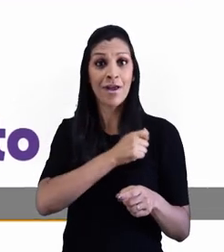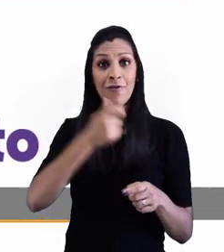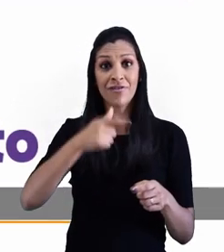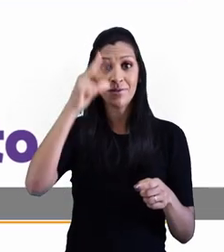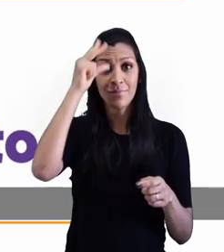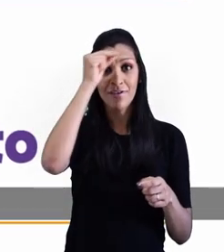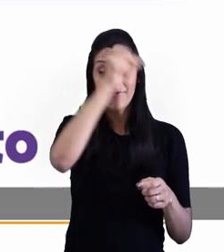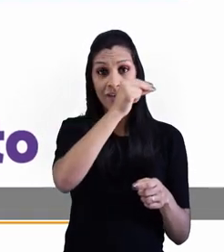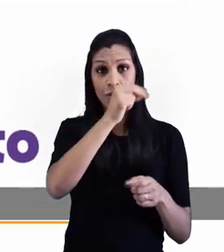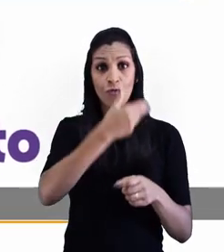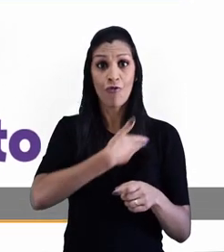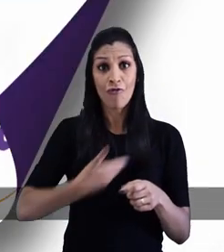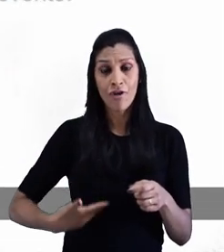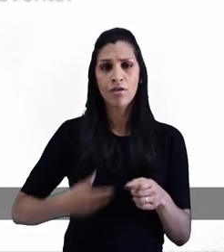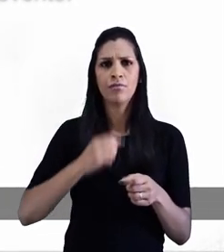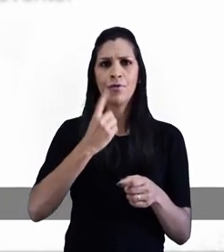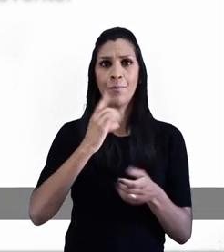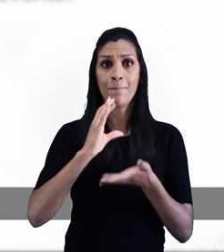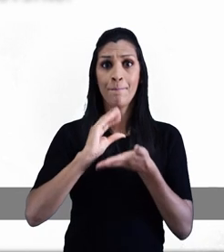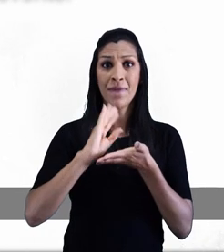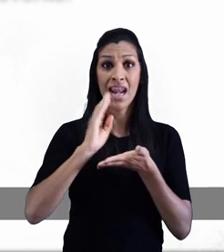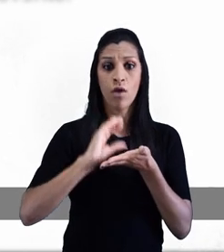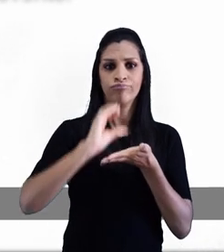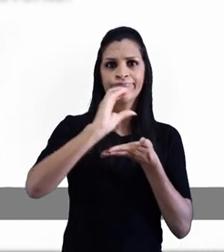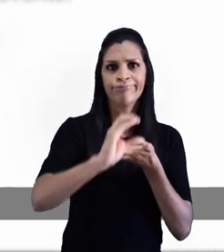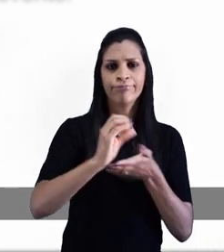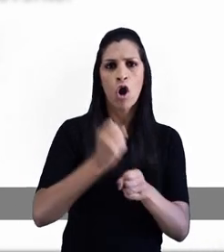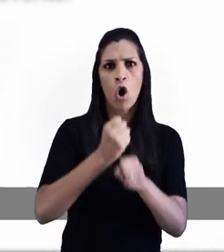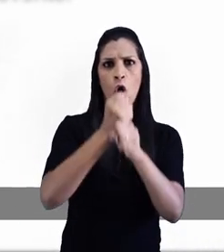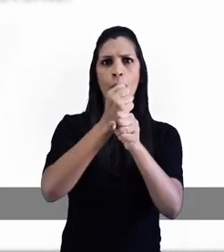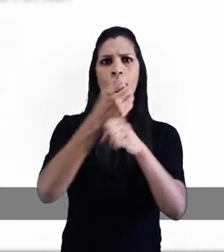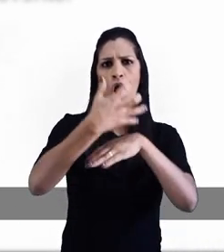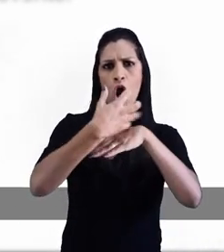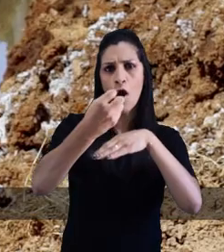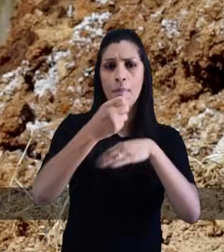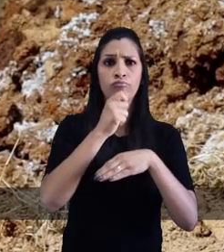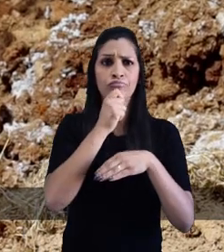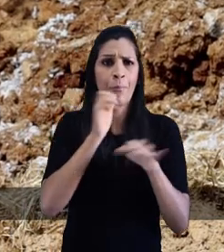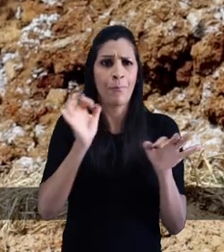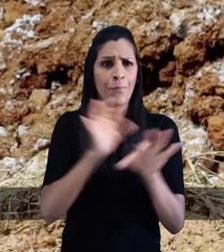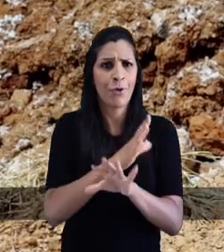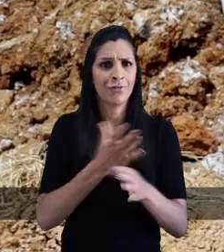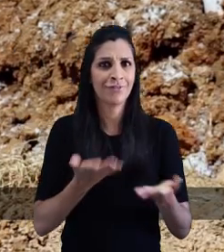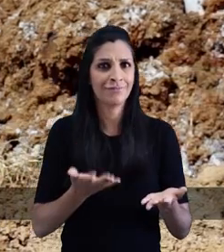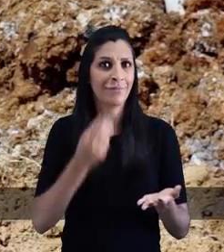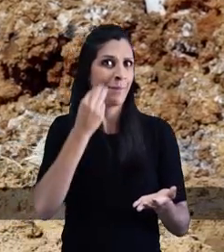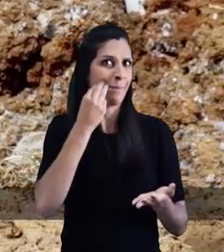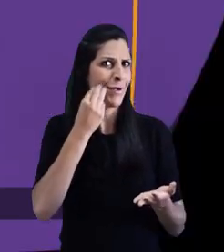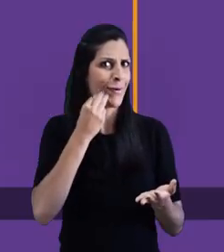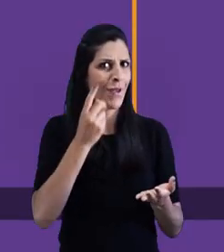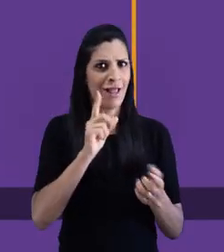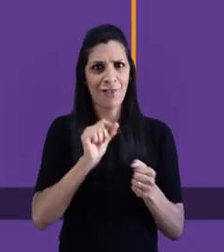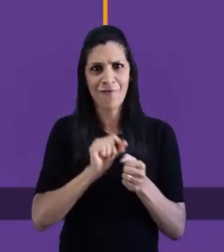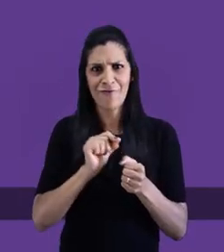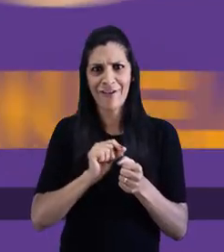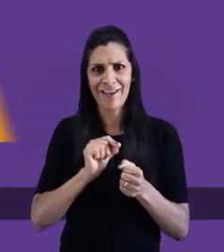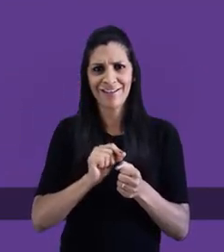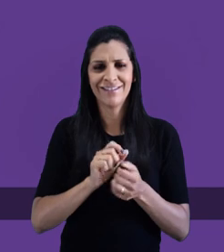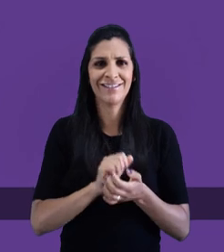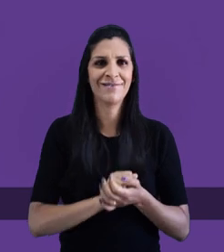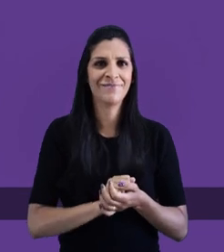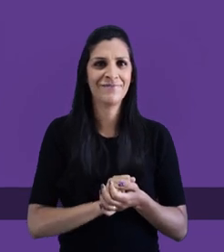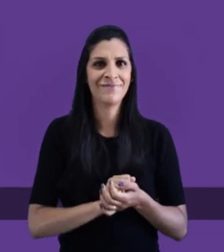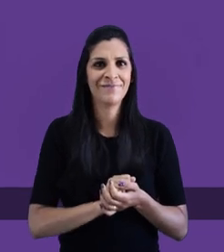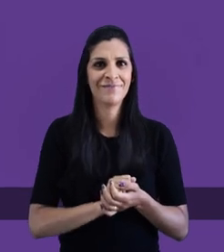foi vice-prefeito de um governo que recebeu quase um bilhão para obras da Copa e deixou a cidade com as obras inacabadas. É, isso